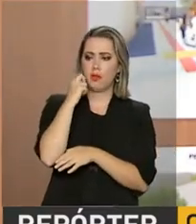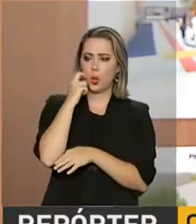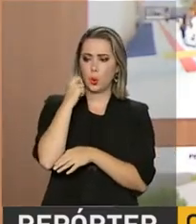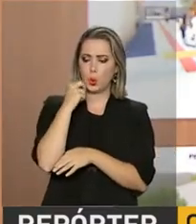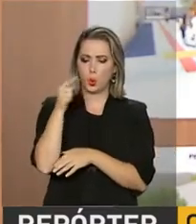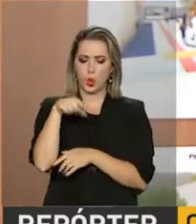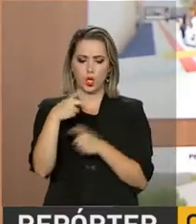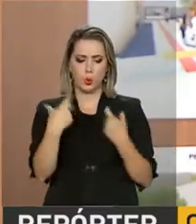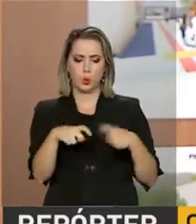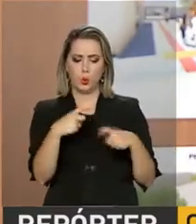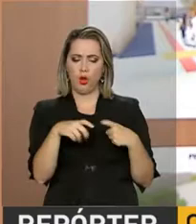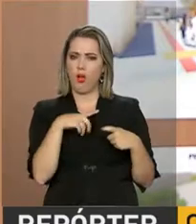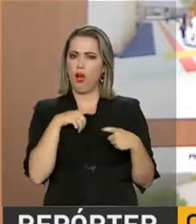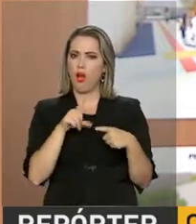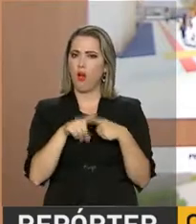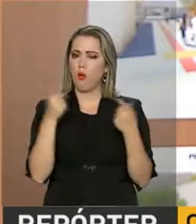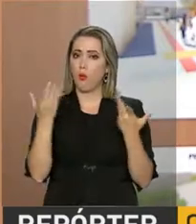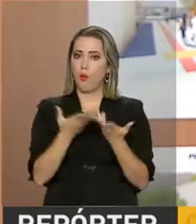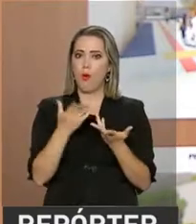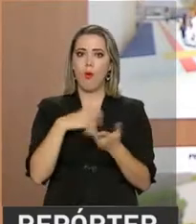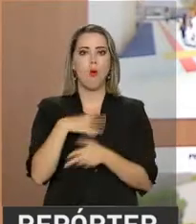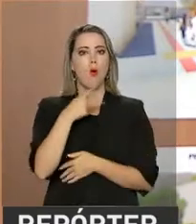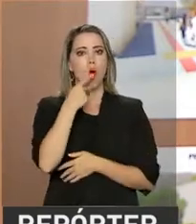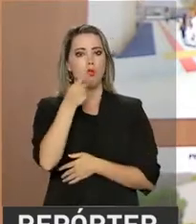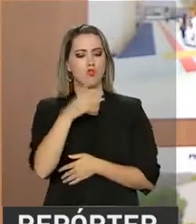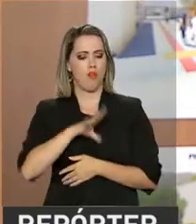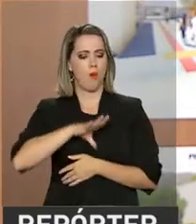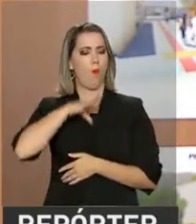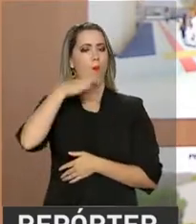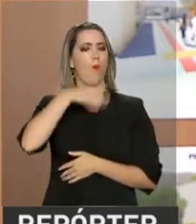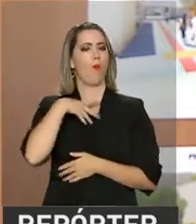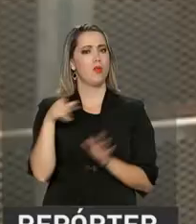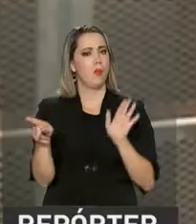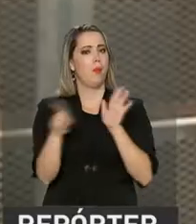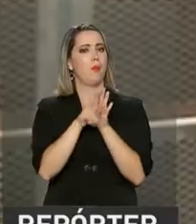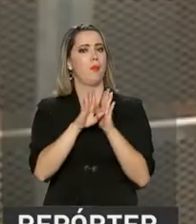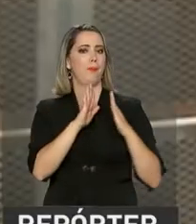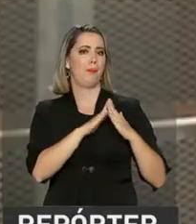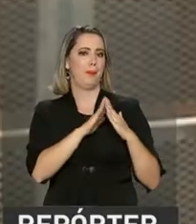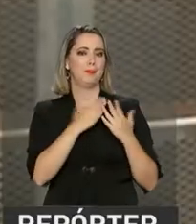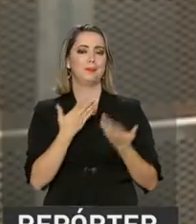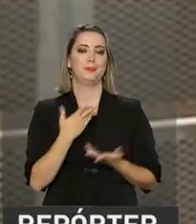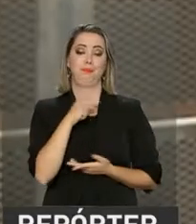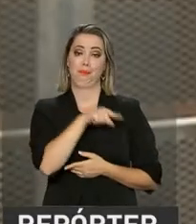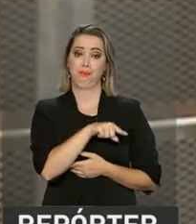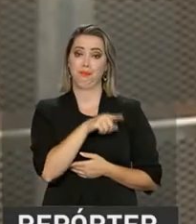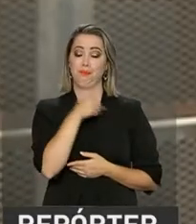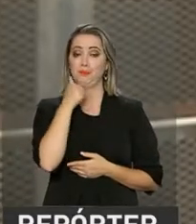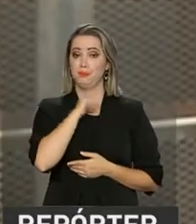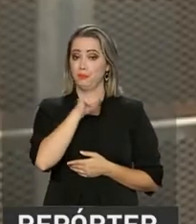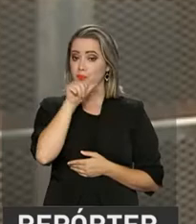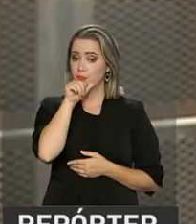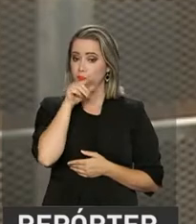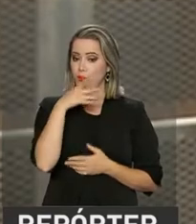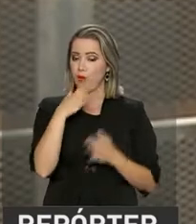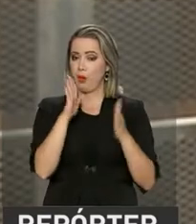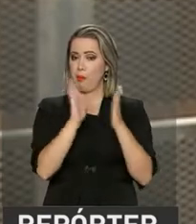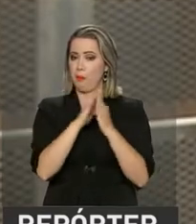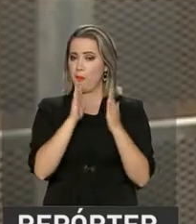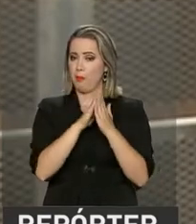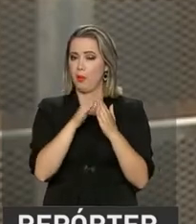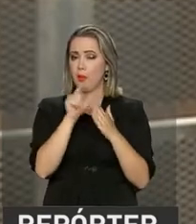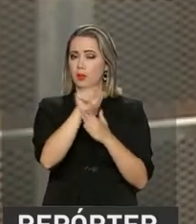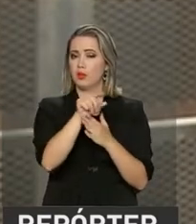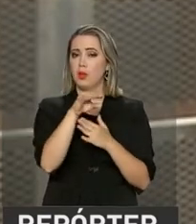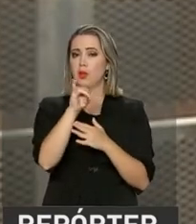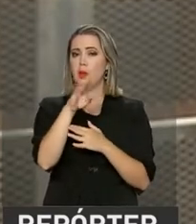bairro, dizendo que moravam em outro bairro e hoje se dizem com orgulho do bairro que vivem. Para a dona de casa Marcela da Silva, moradora de Embu das